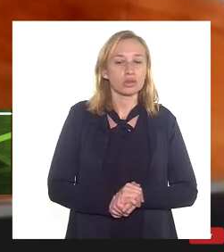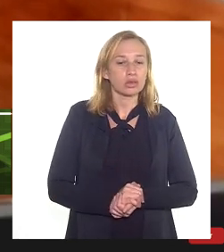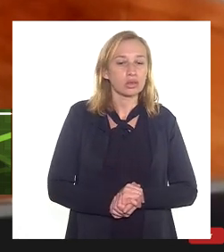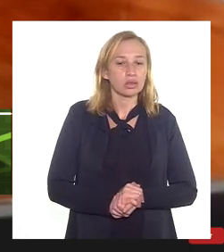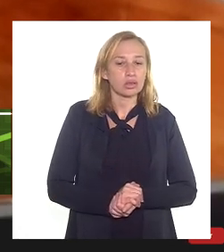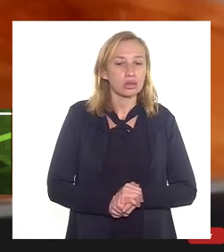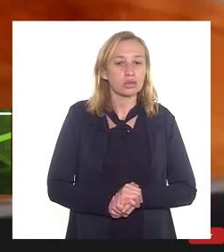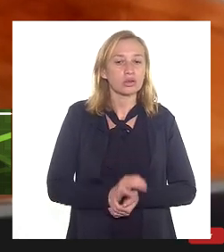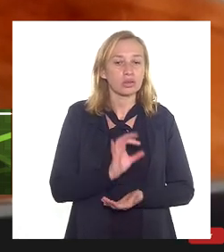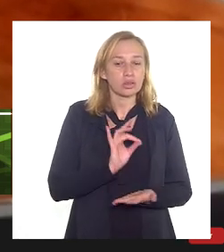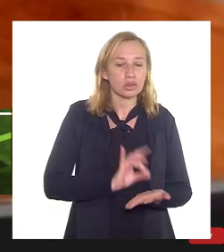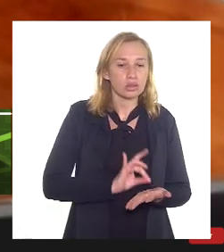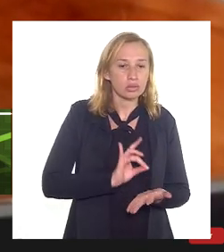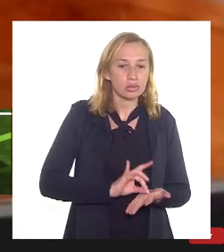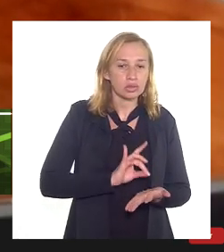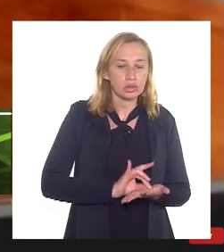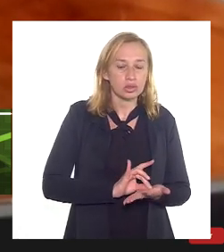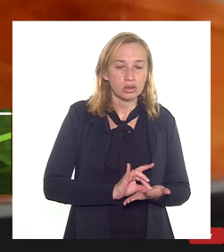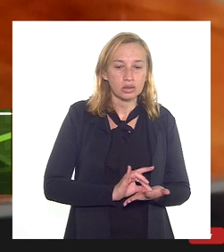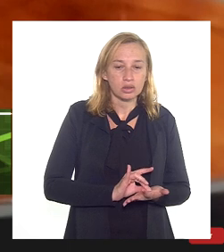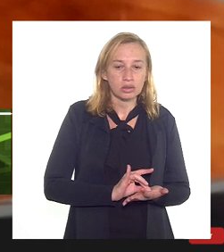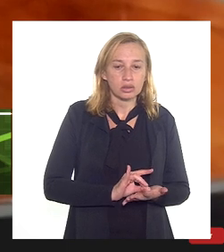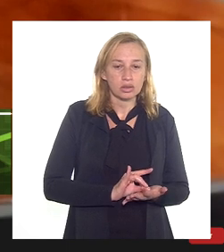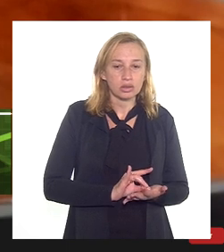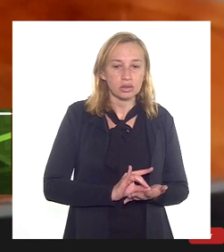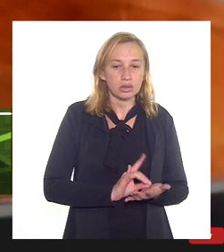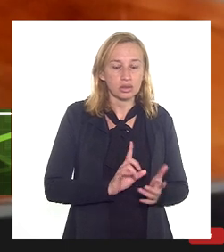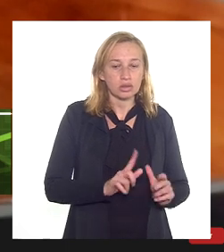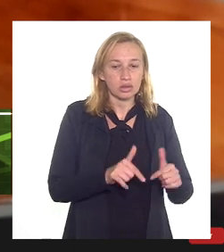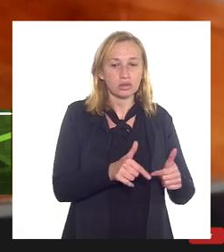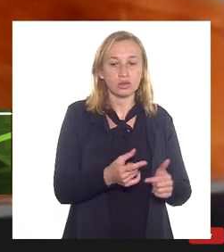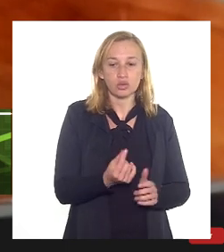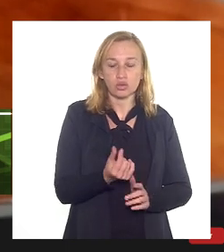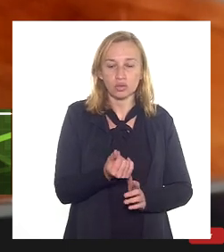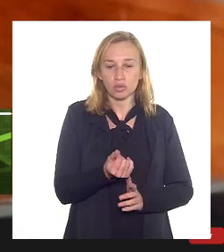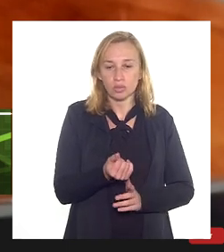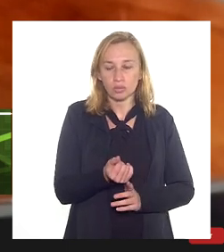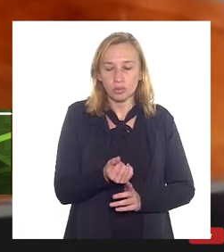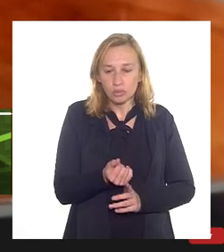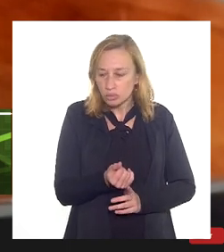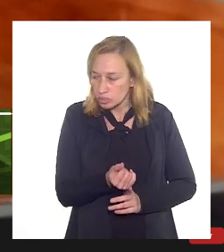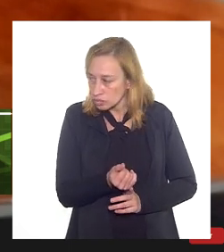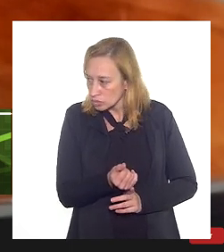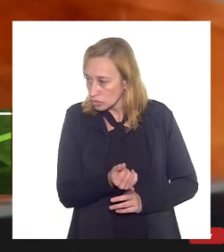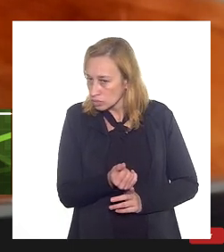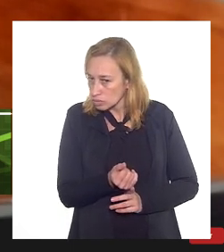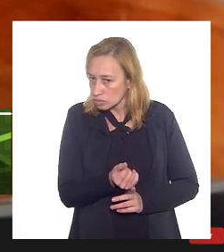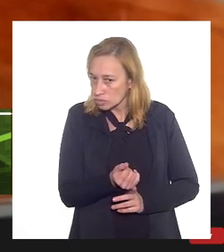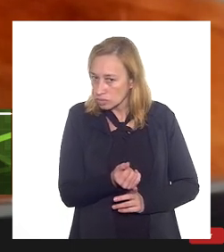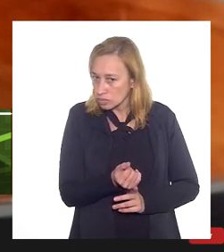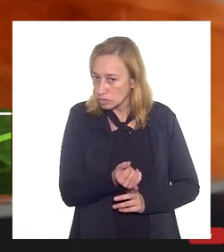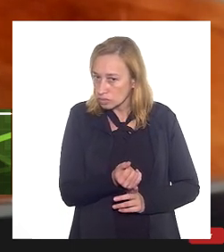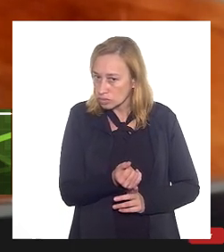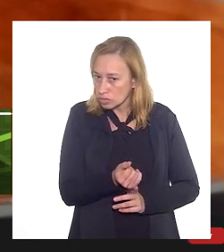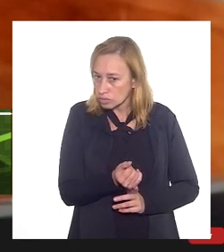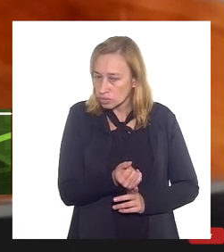realmente efetivado como como como a gente não teve um caso